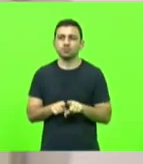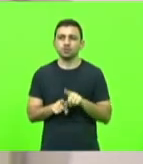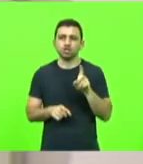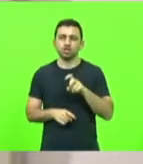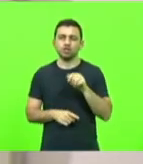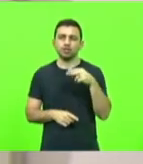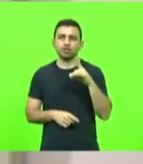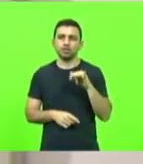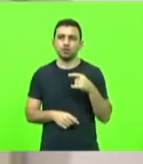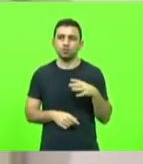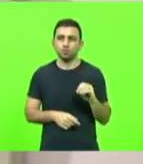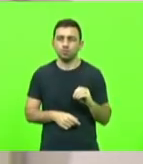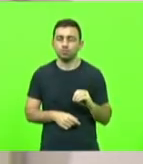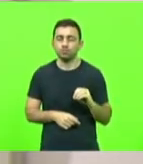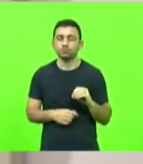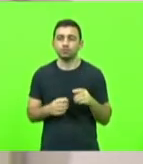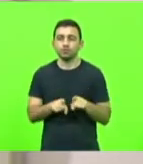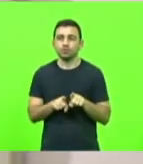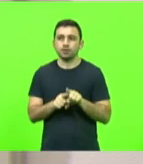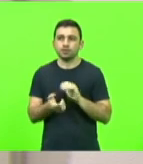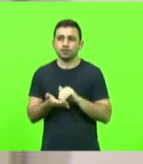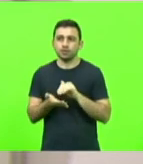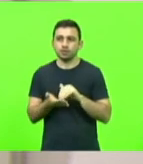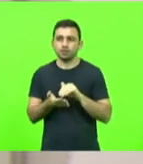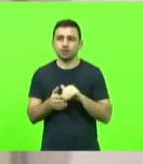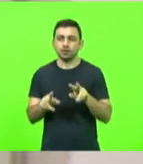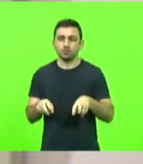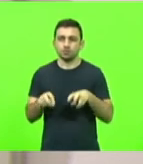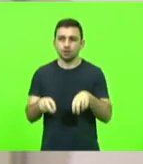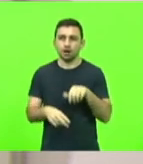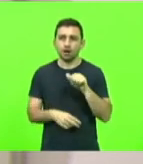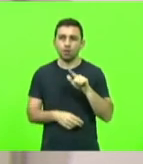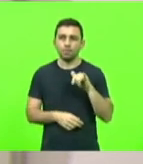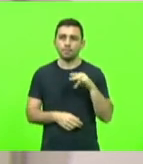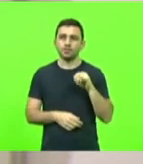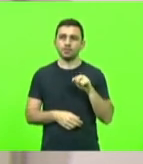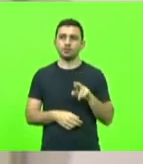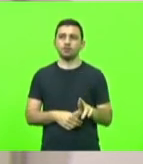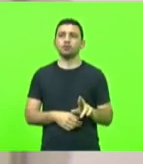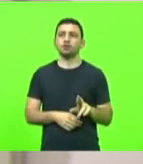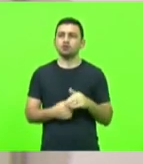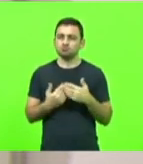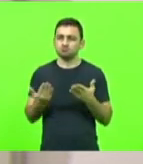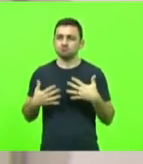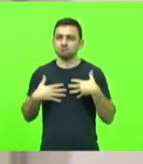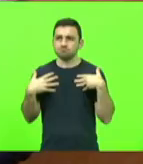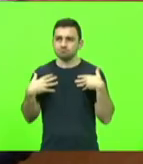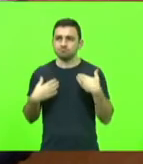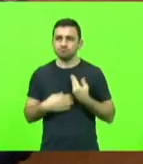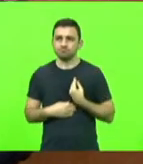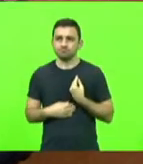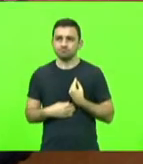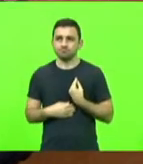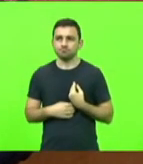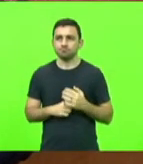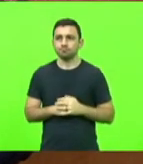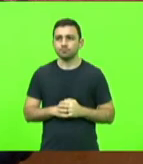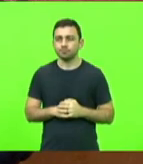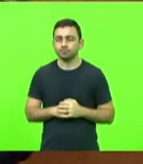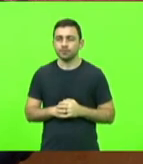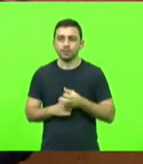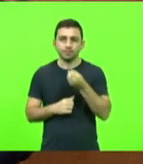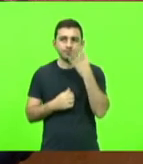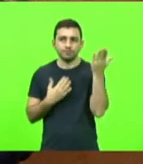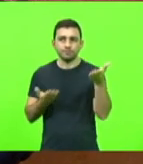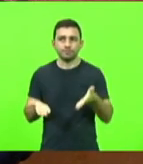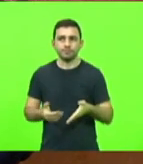e o secretário de Agricultura, Almir também, que nos honram com sua presença. Sejam bem-vindos também da